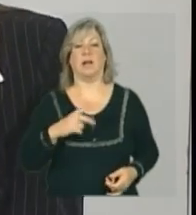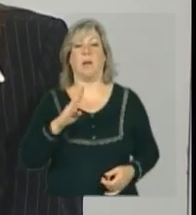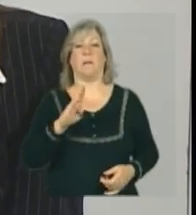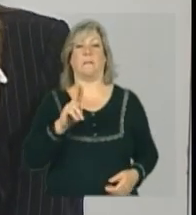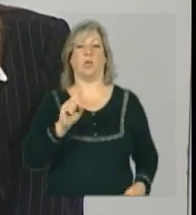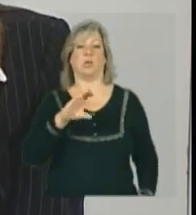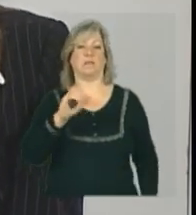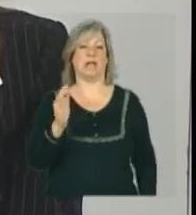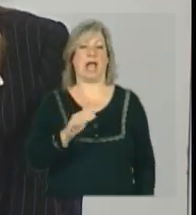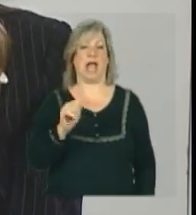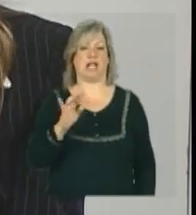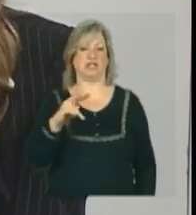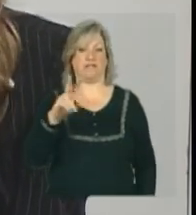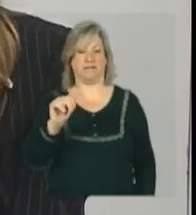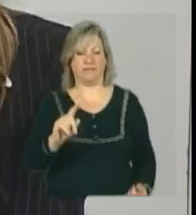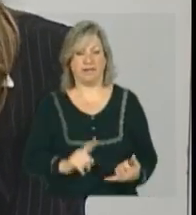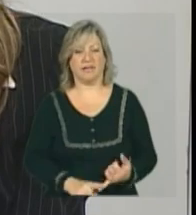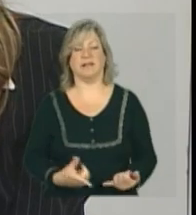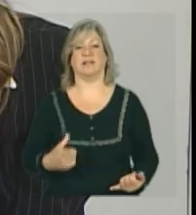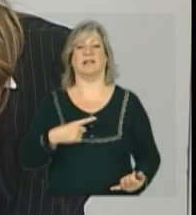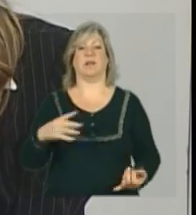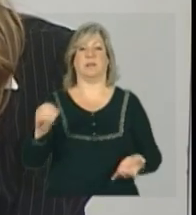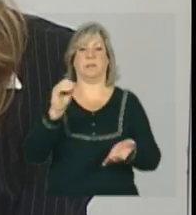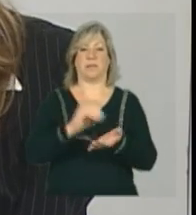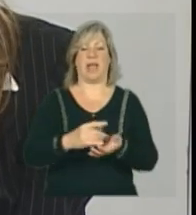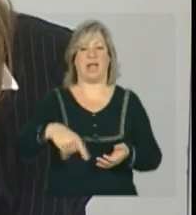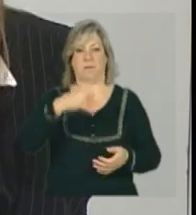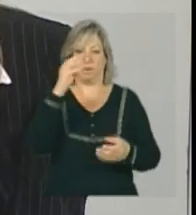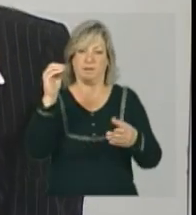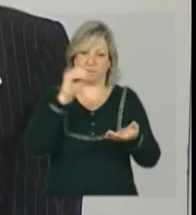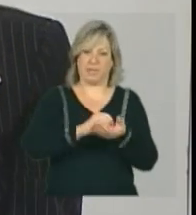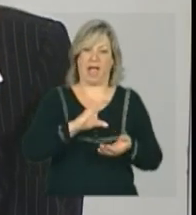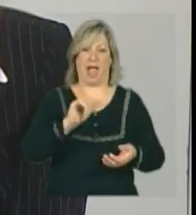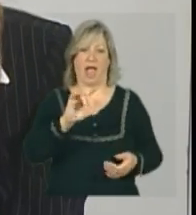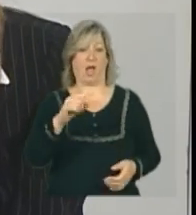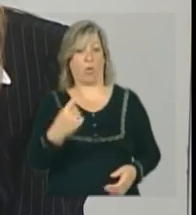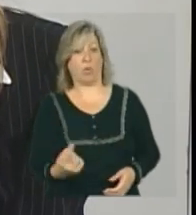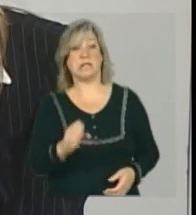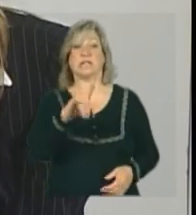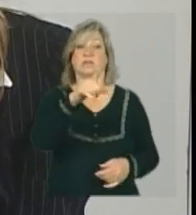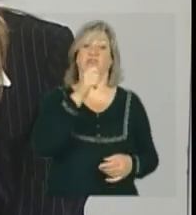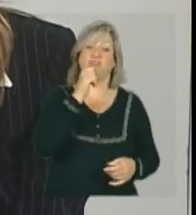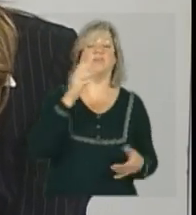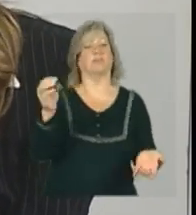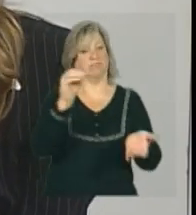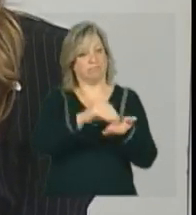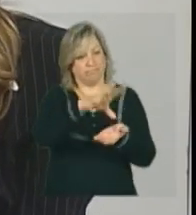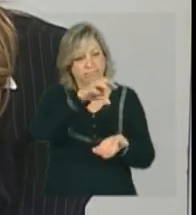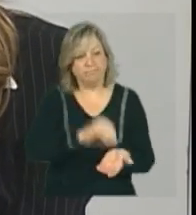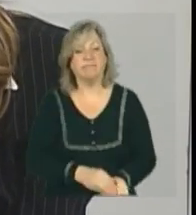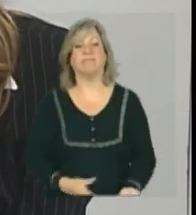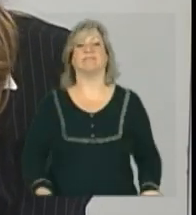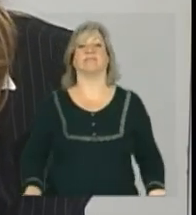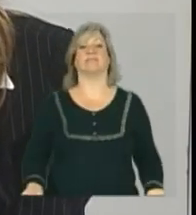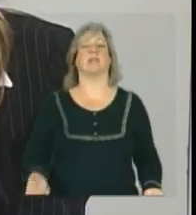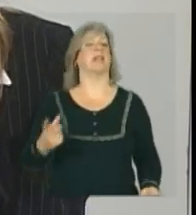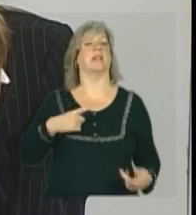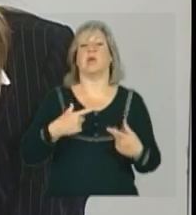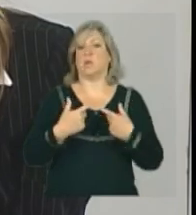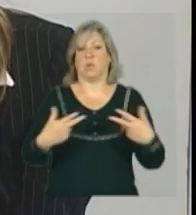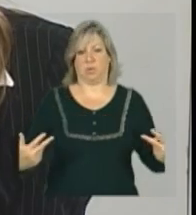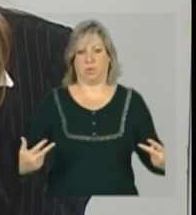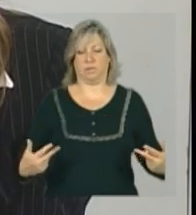a introdução, né, a colocação dessas pessoas no cadastro, caso elas não estejam, e os encaminhamentos, enfim, devidos.